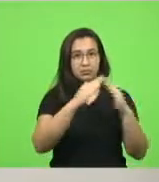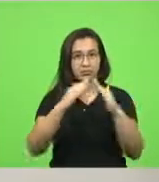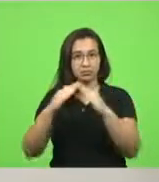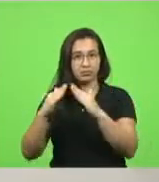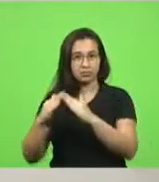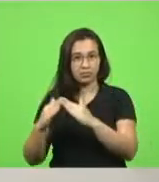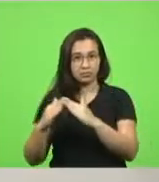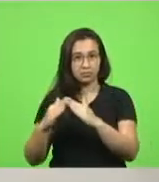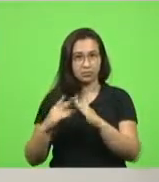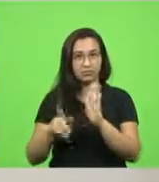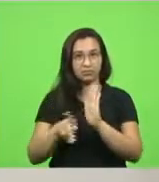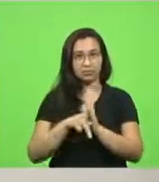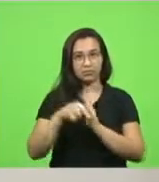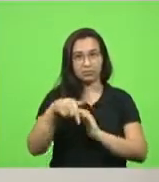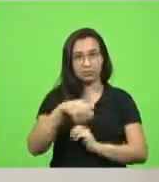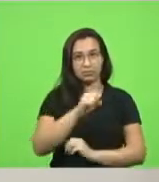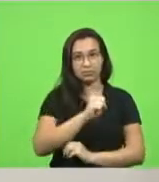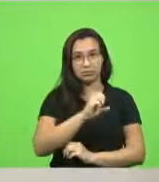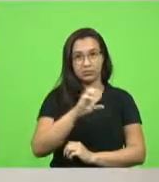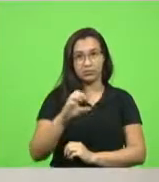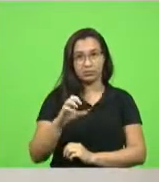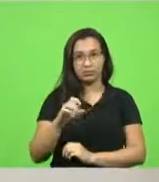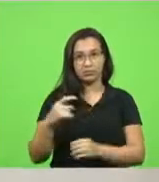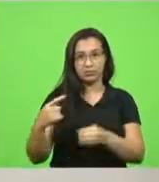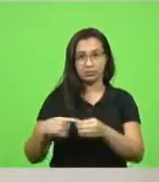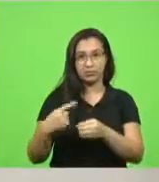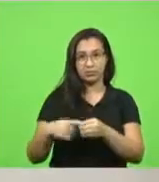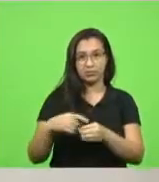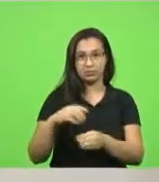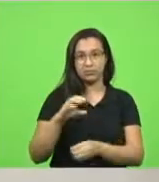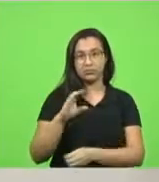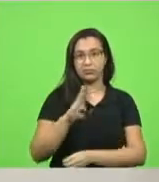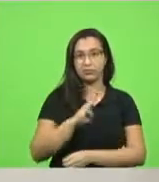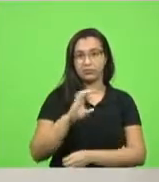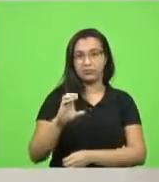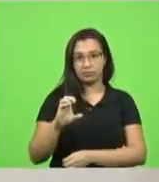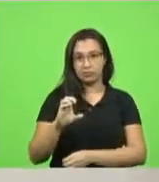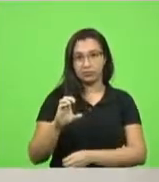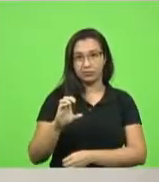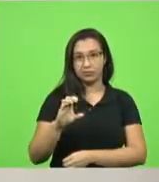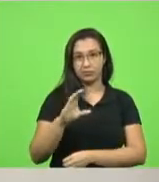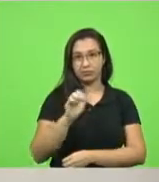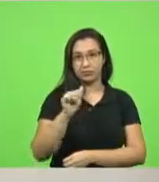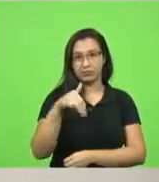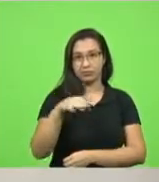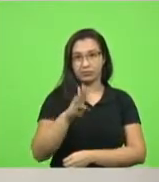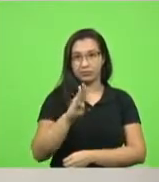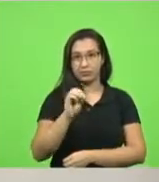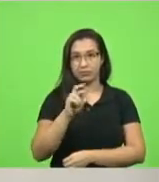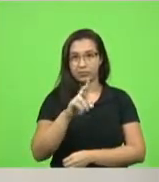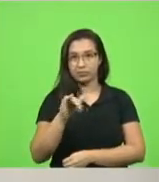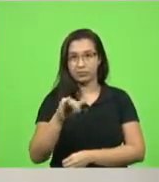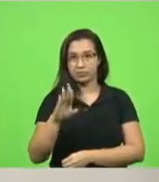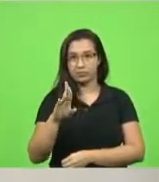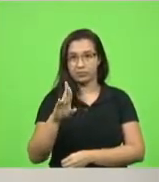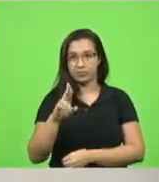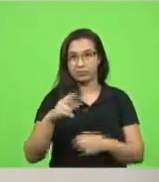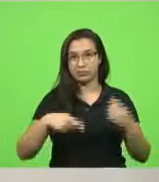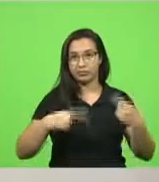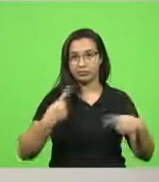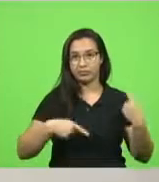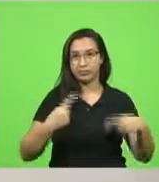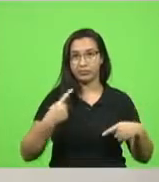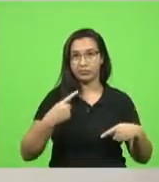ao Estado de Santa Catarina, nos municípios de Camboriú e Balneário Camboriú. Em discussão. Em